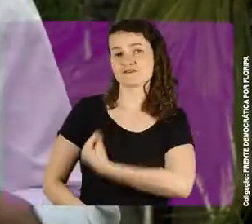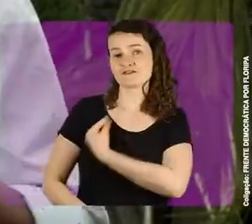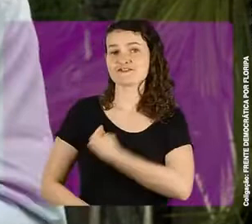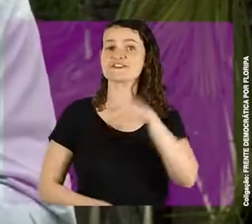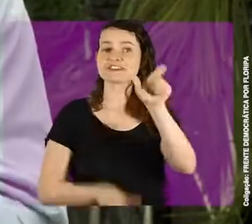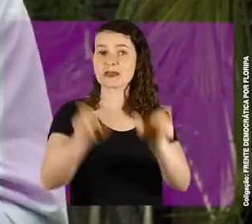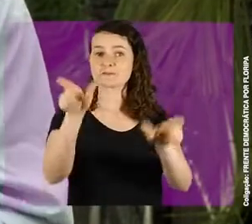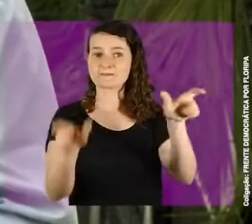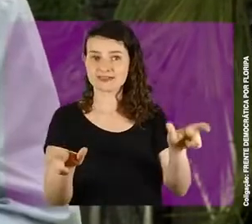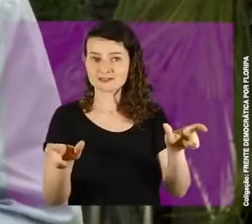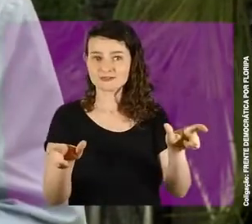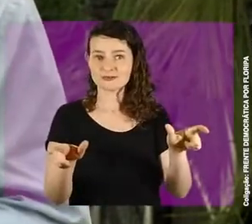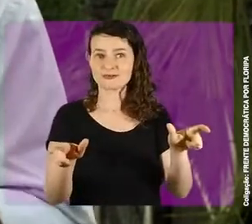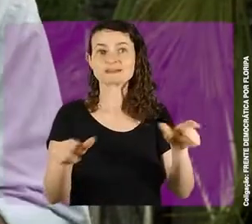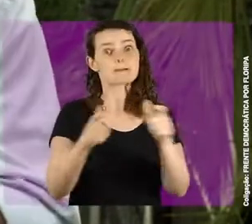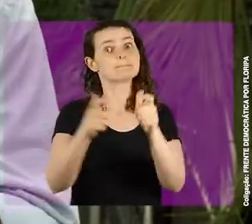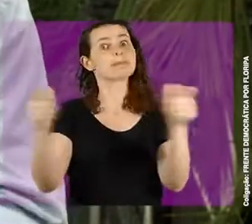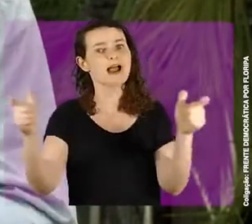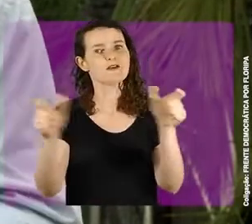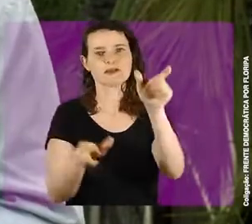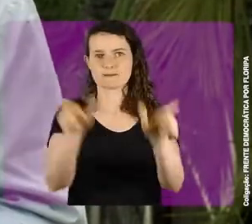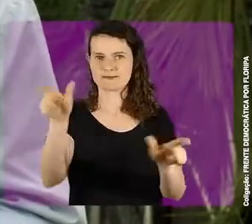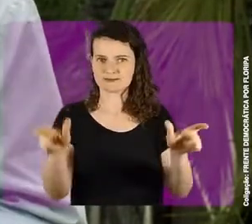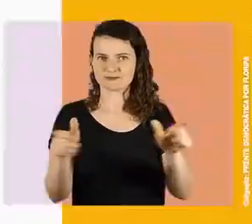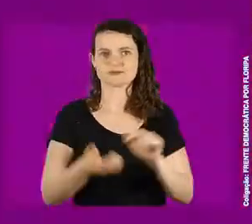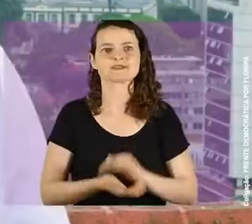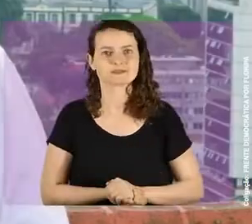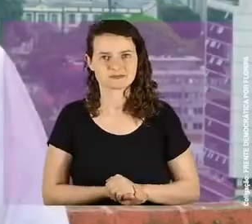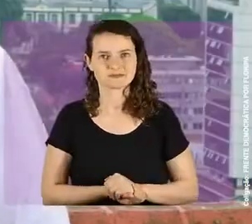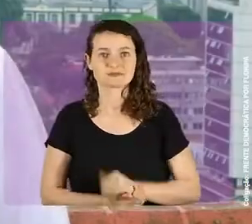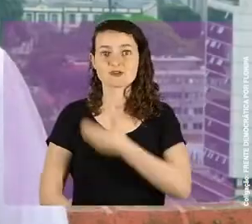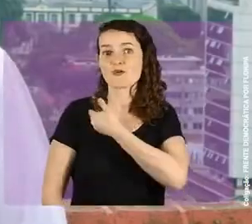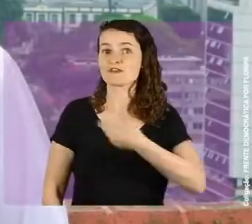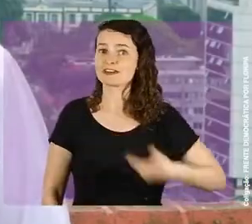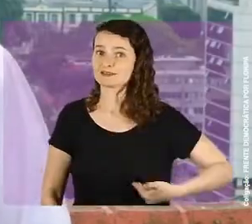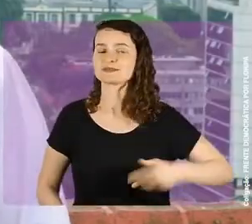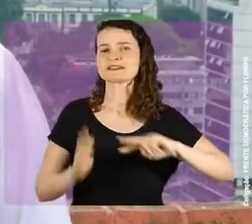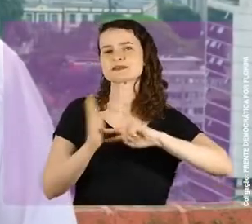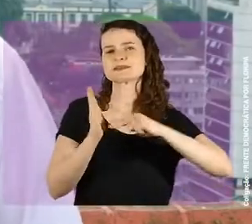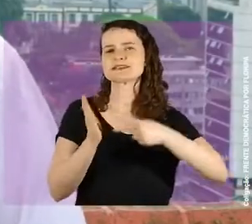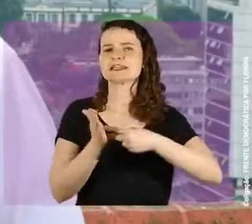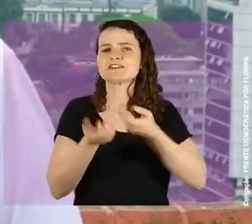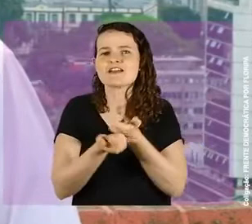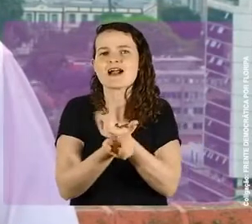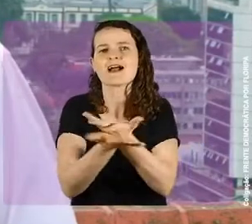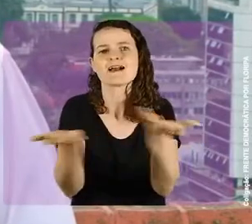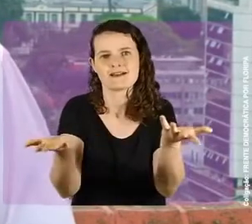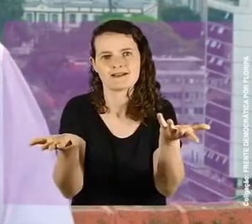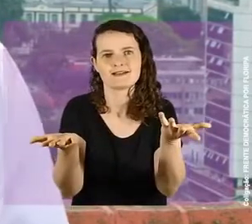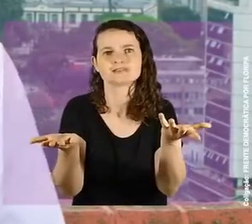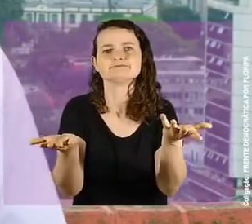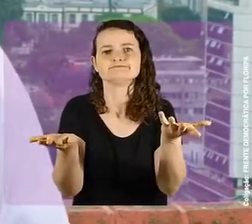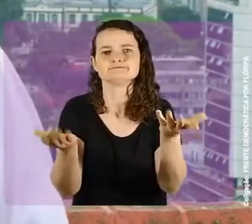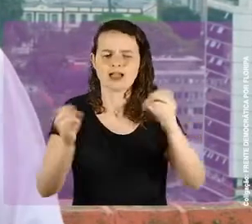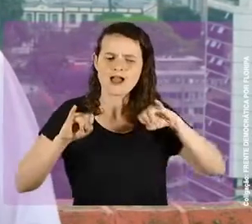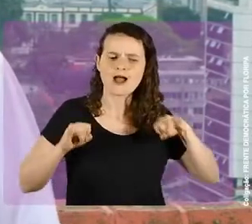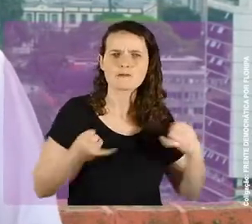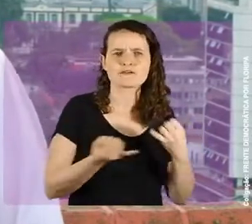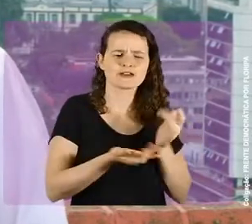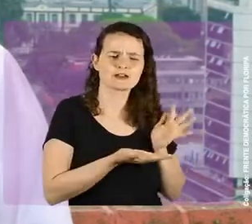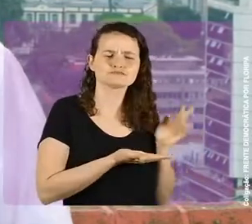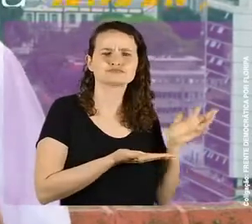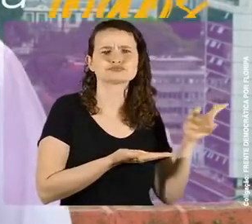a vida das pessoas, da maioria das pessoas. Governar é distribuir. Fazer com que a